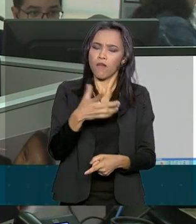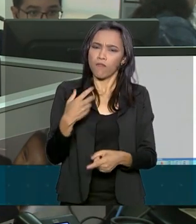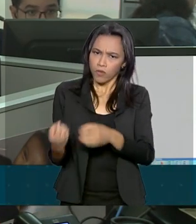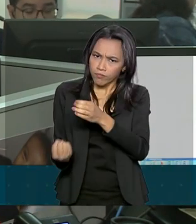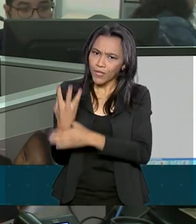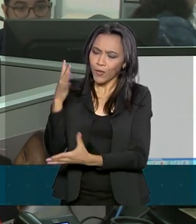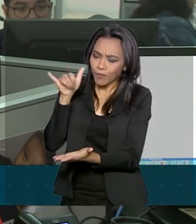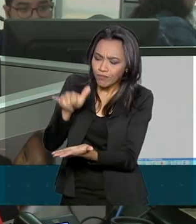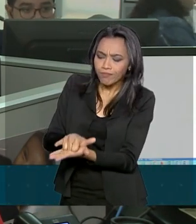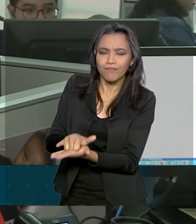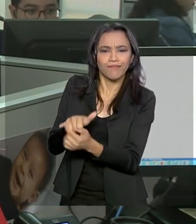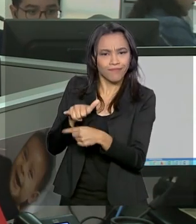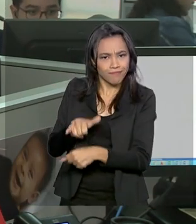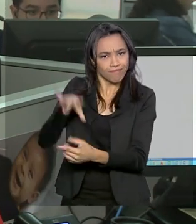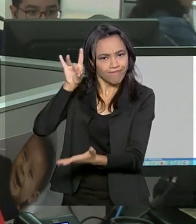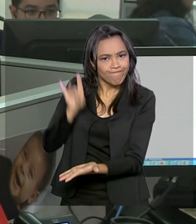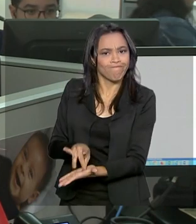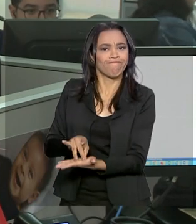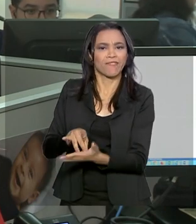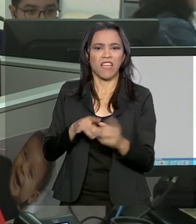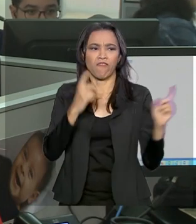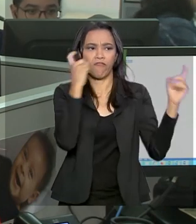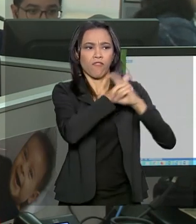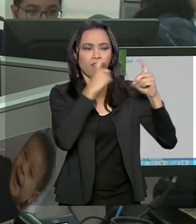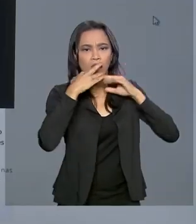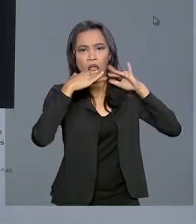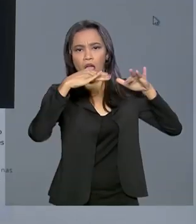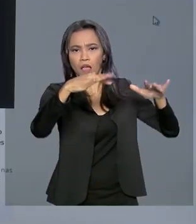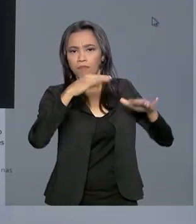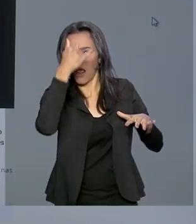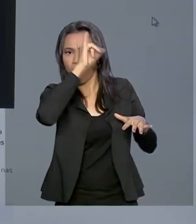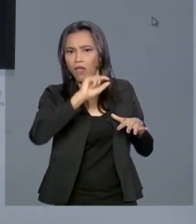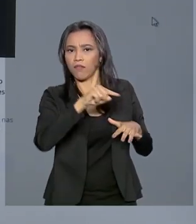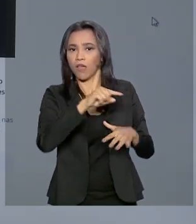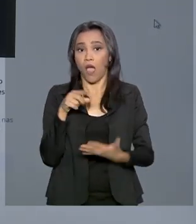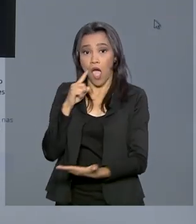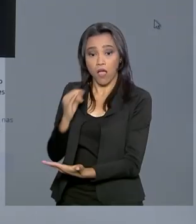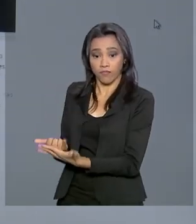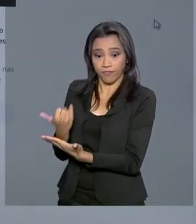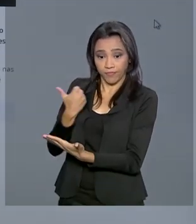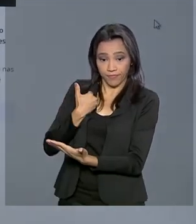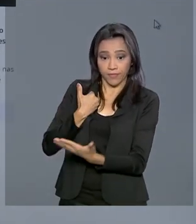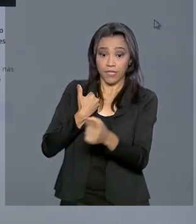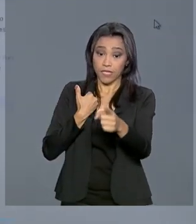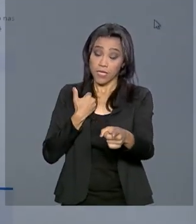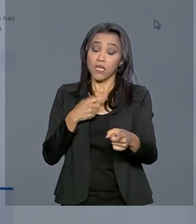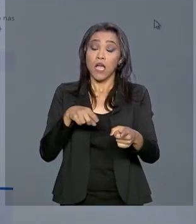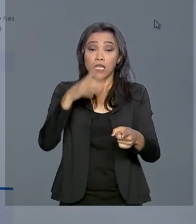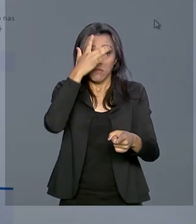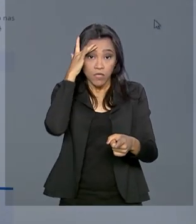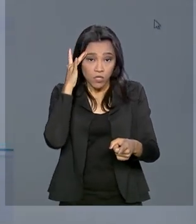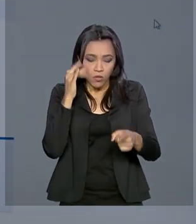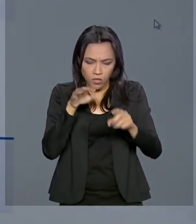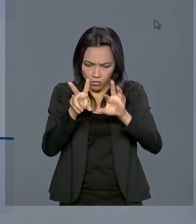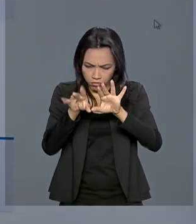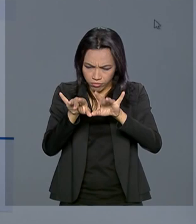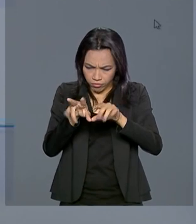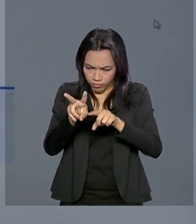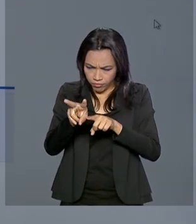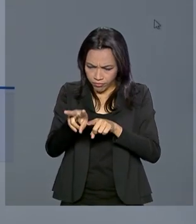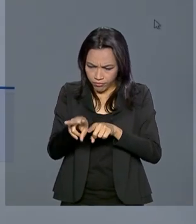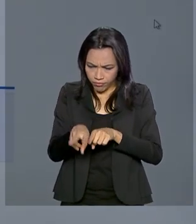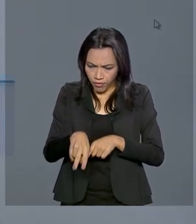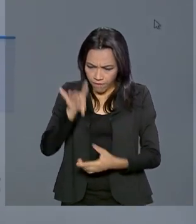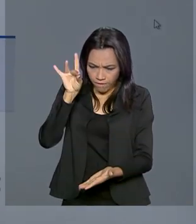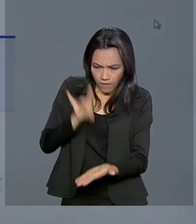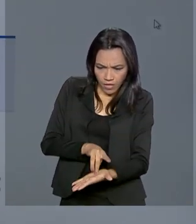na plataforma onde essas notícias falsas mais circulam. Ao receber a mensagem, profissionais de comunicação checam a veracidade da